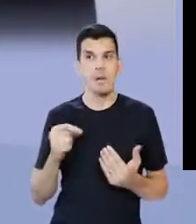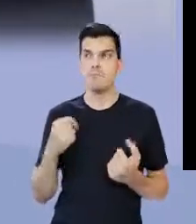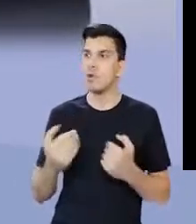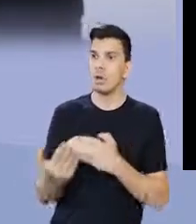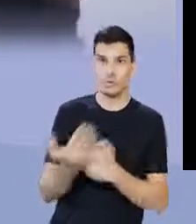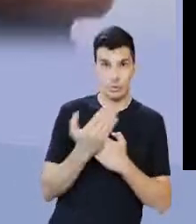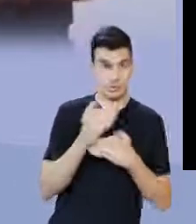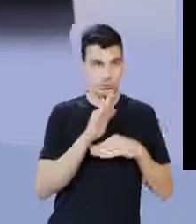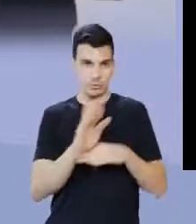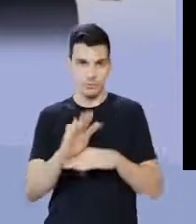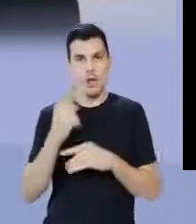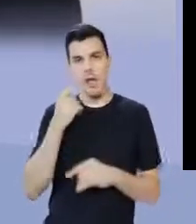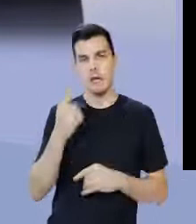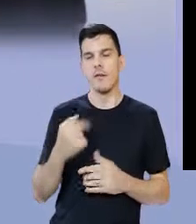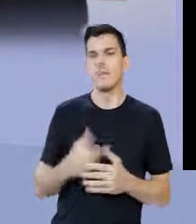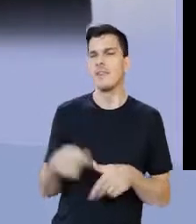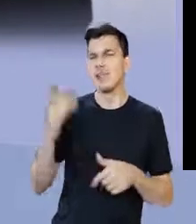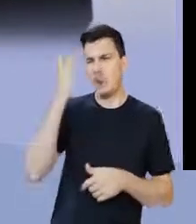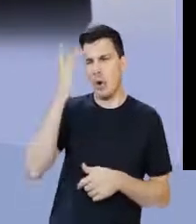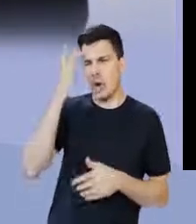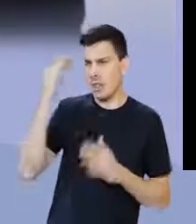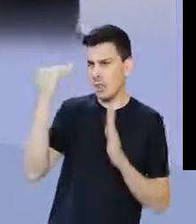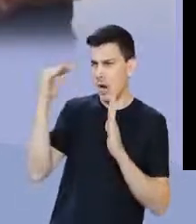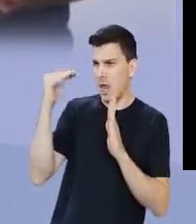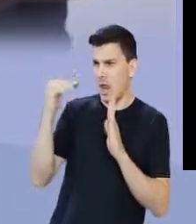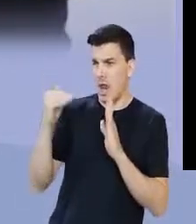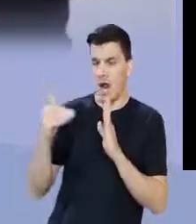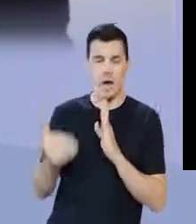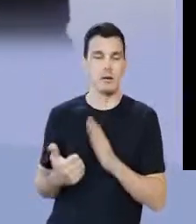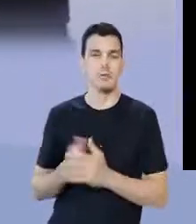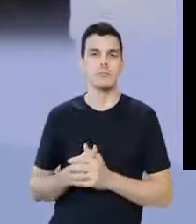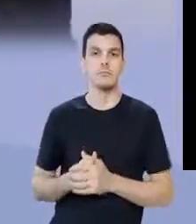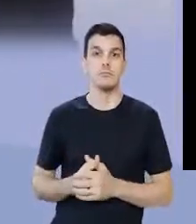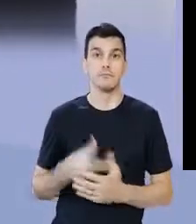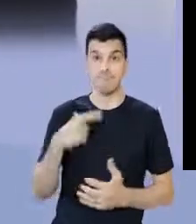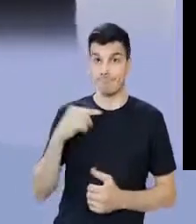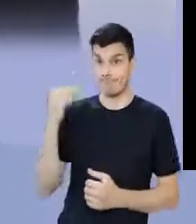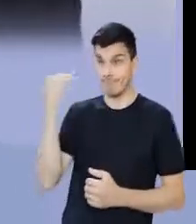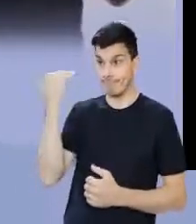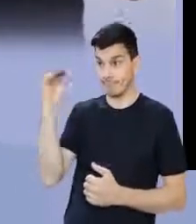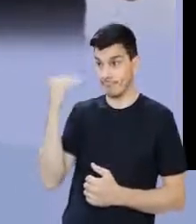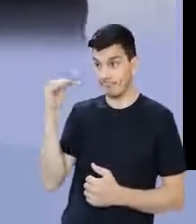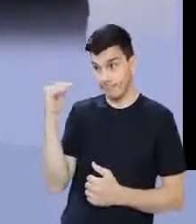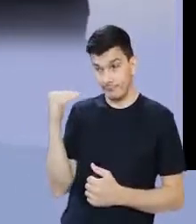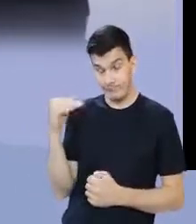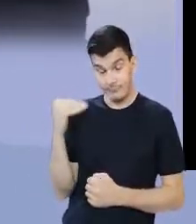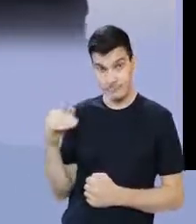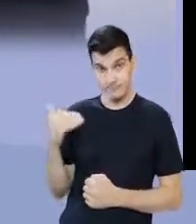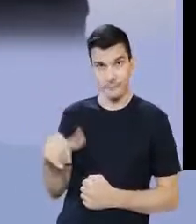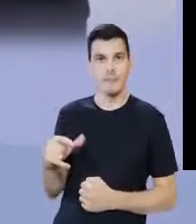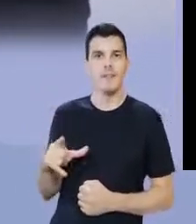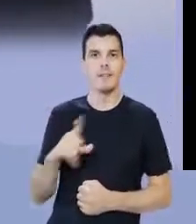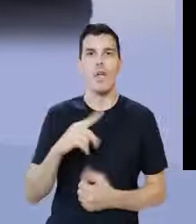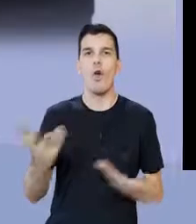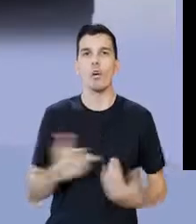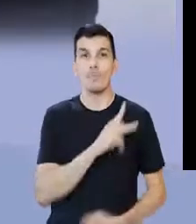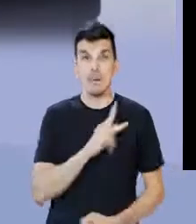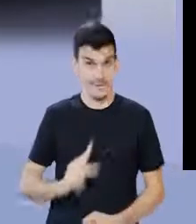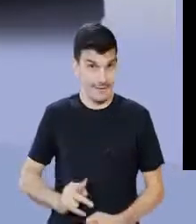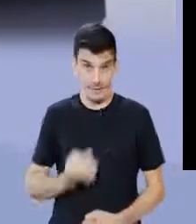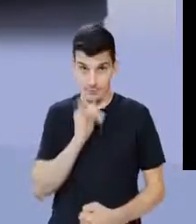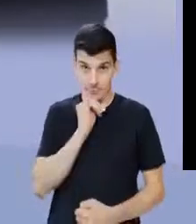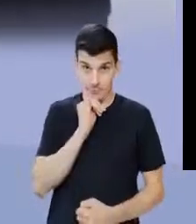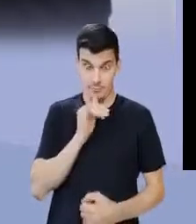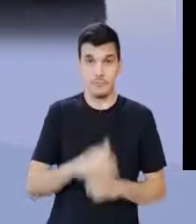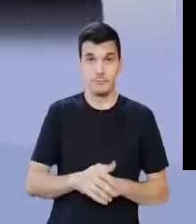auxiliares. Claro que você não vai decorar nada que está aí. Mas eu tenho uma espécie de ministro. Eu não tenho um